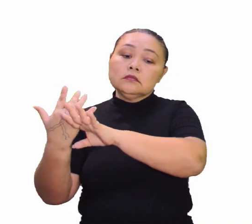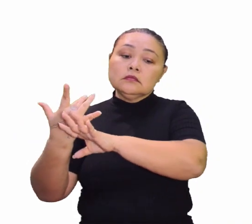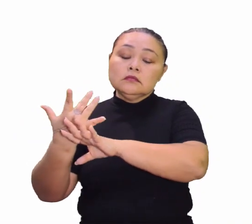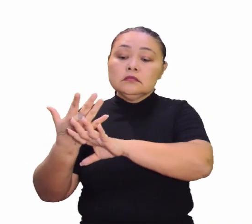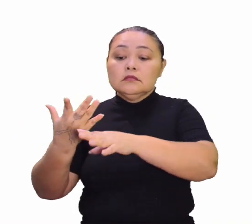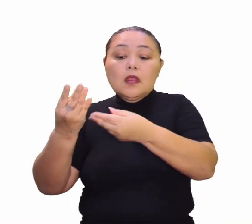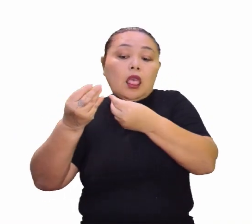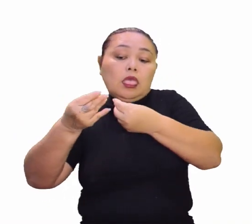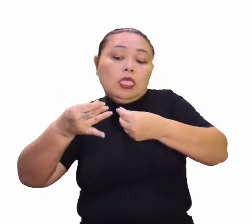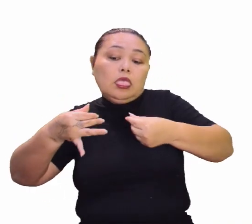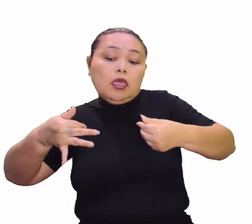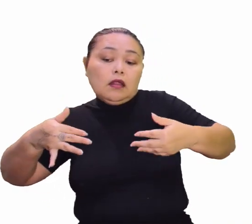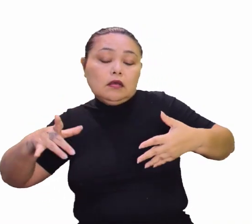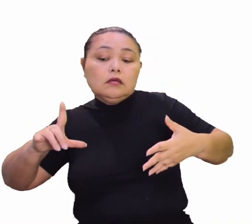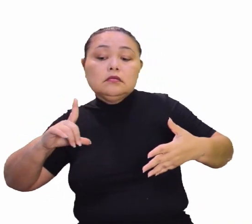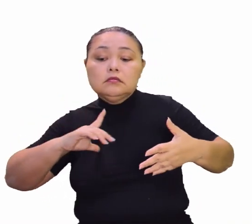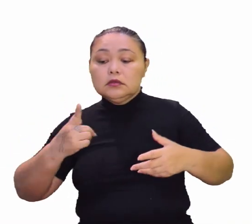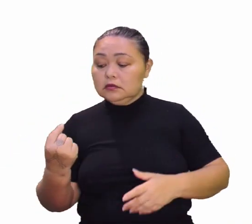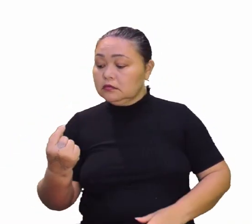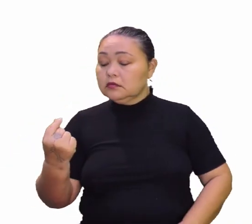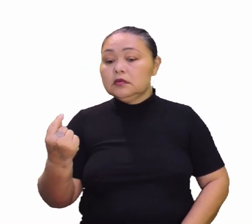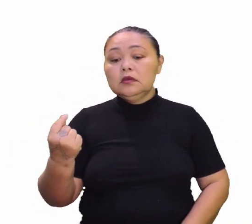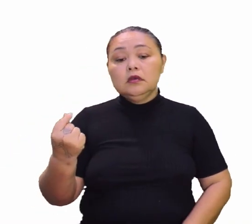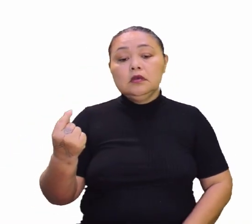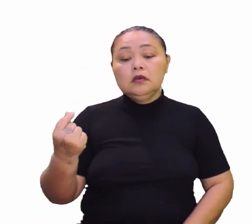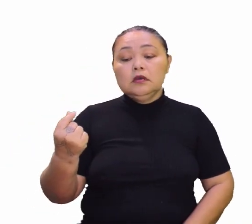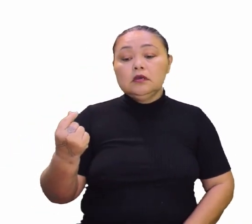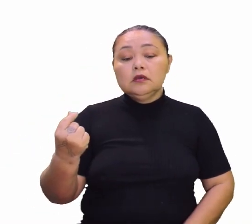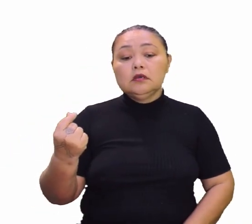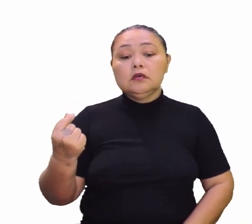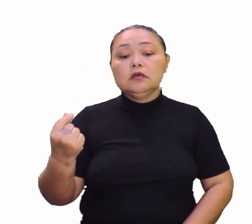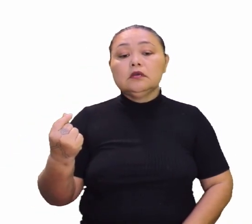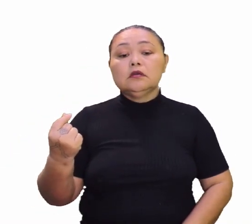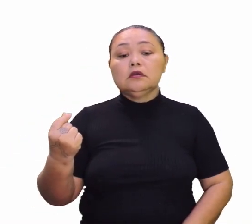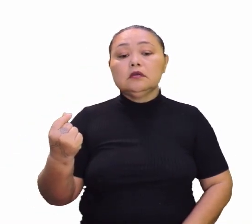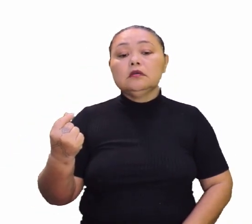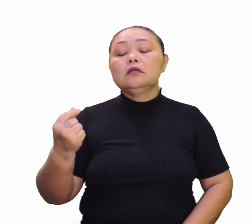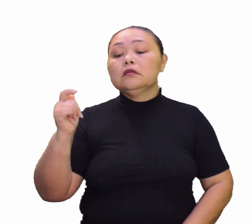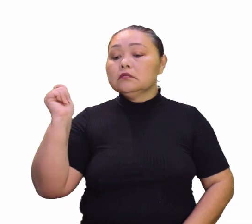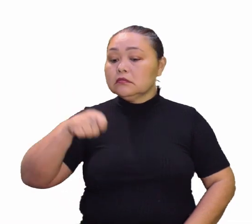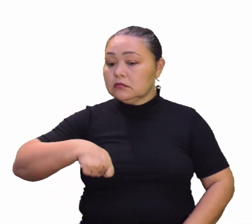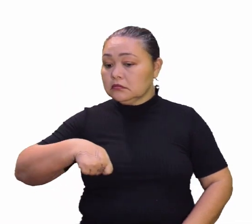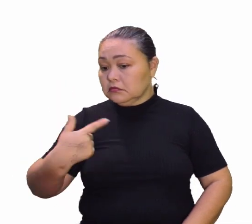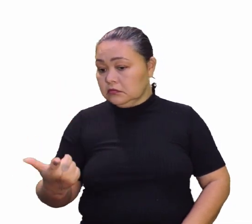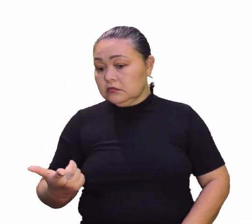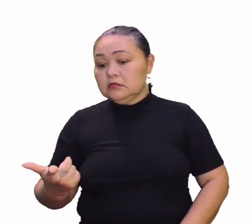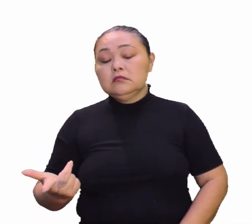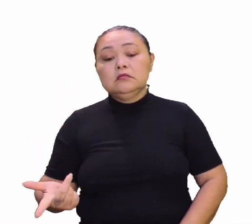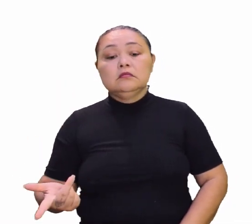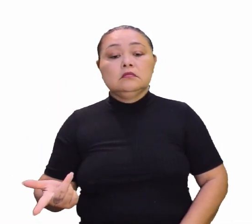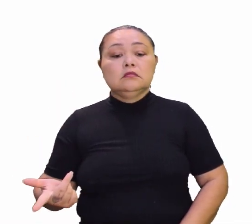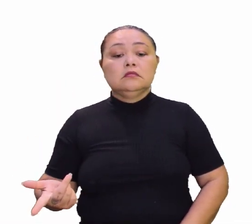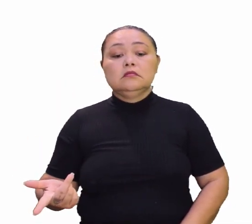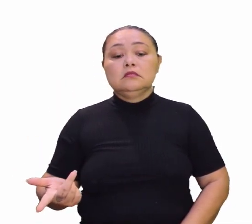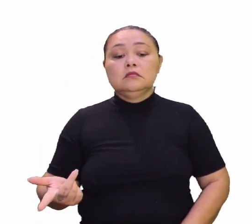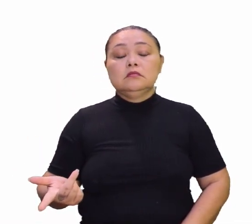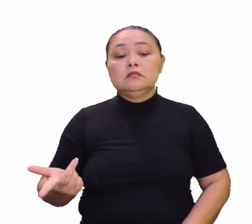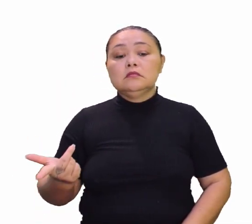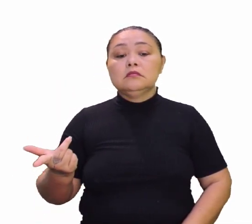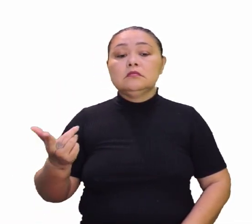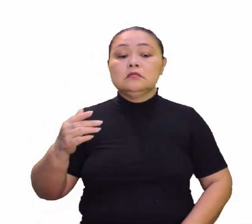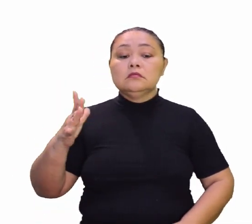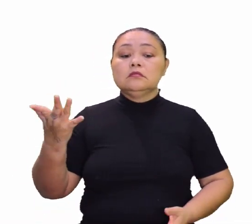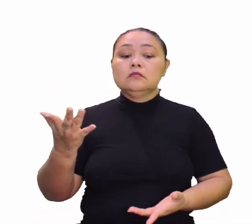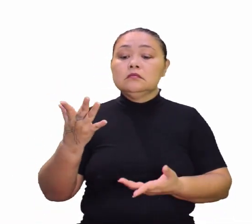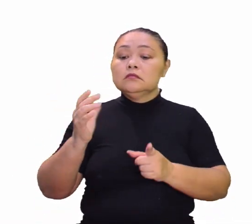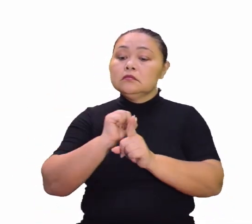se destrua. Então, essa economia tem que fazer com que isso seja viável. Viável. Entre o